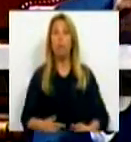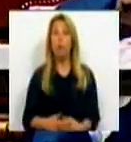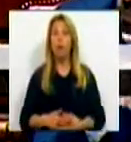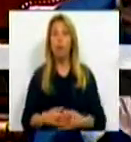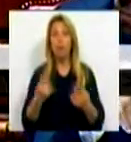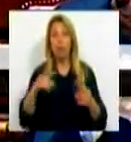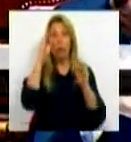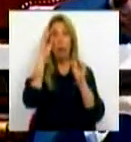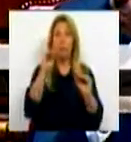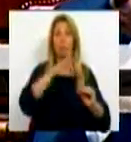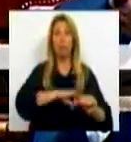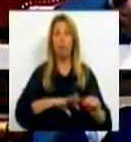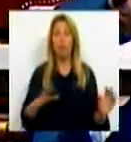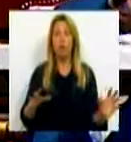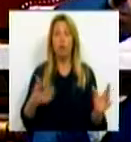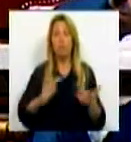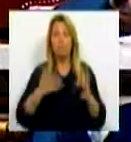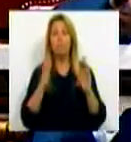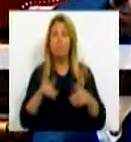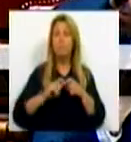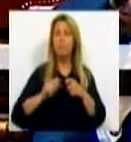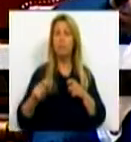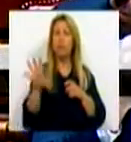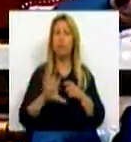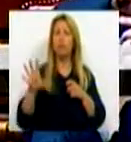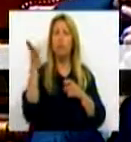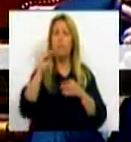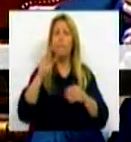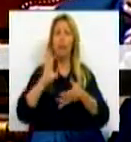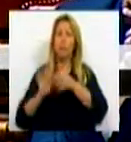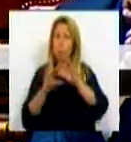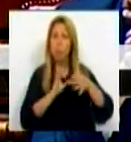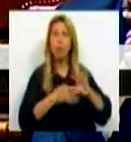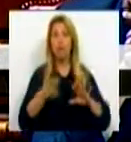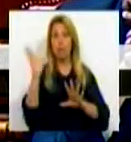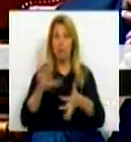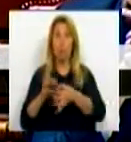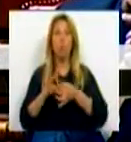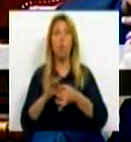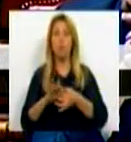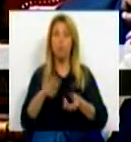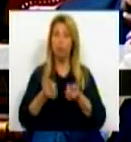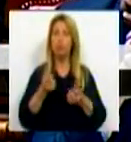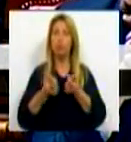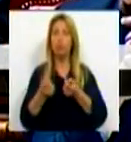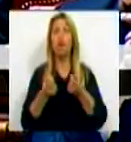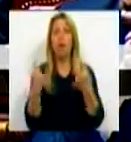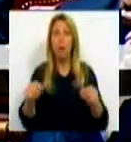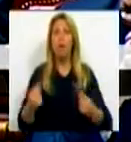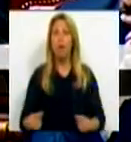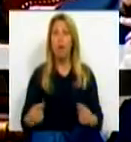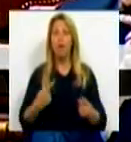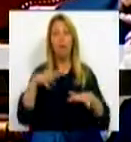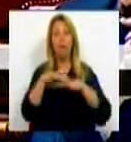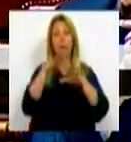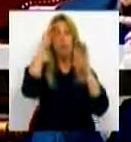ensino profissional. É preciso definir, de forma mais coerente, de forma mais coesa e de forma mais sistematizada, Sr. Deputado, a rede de